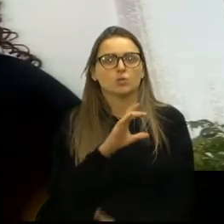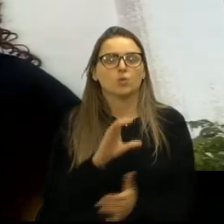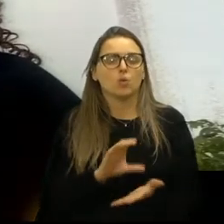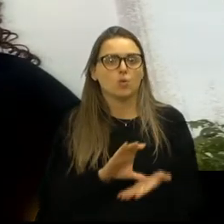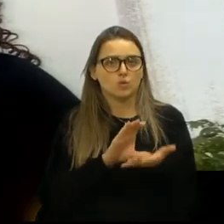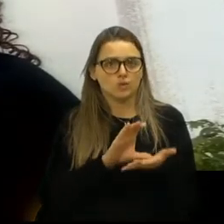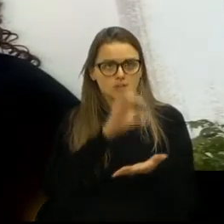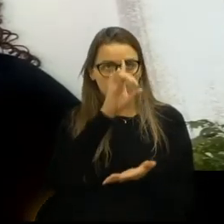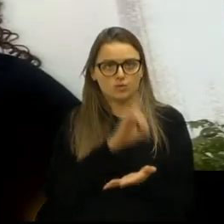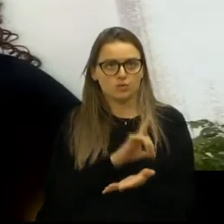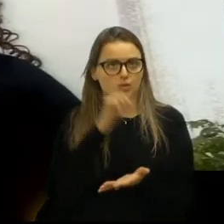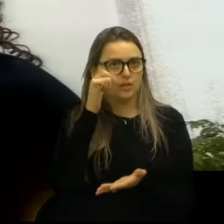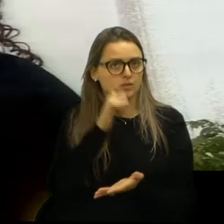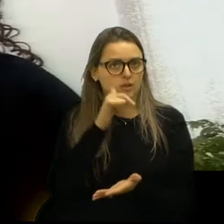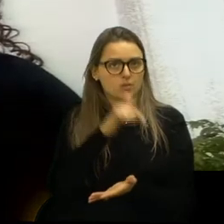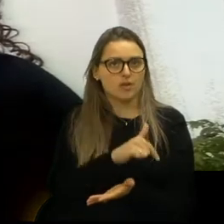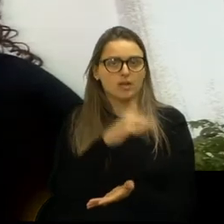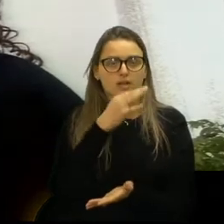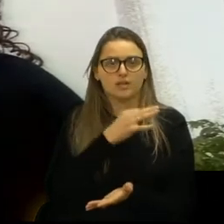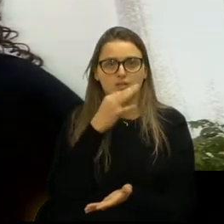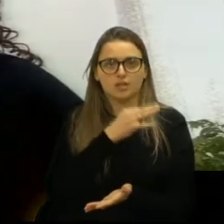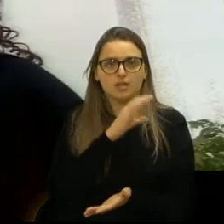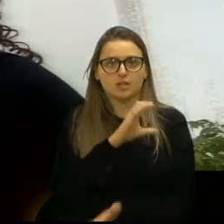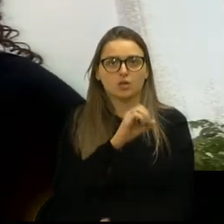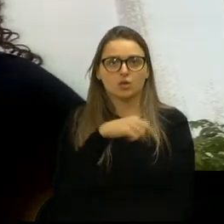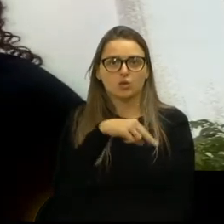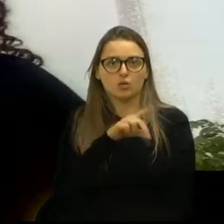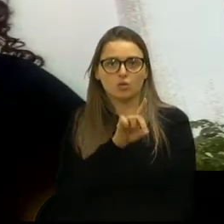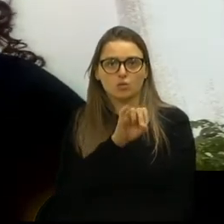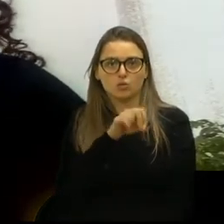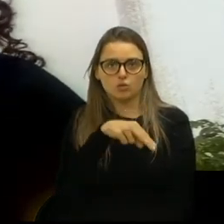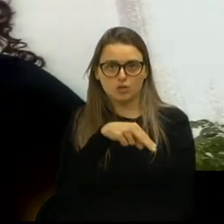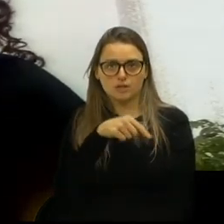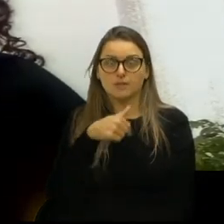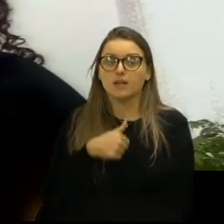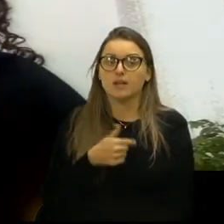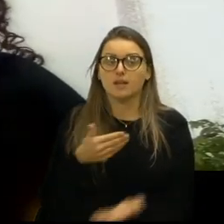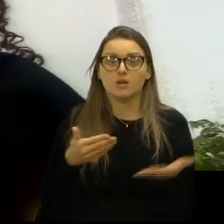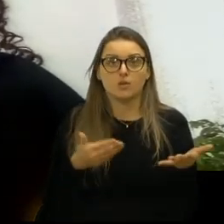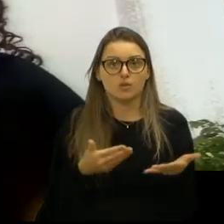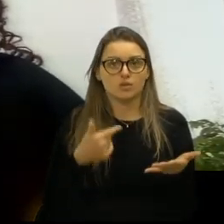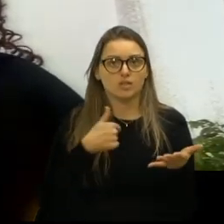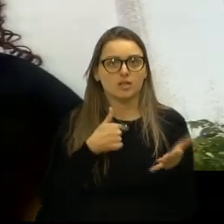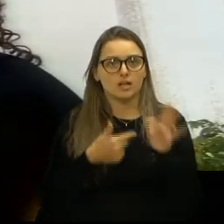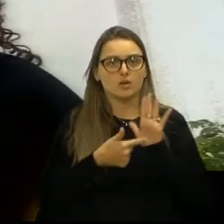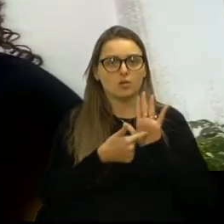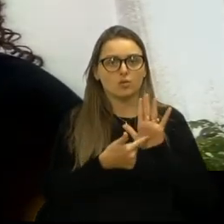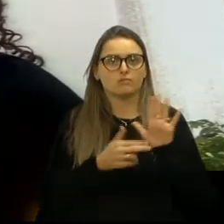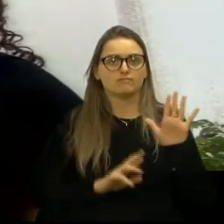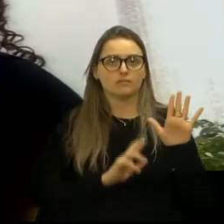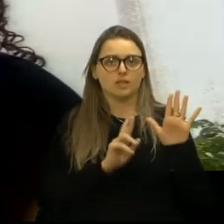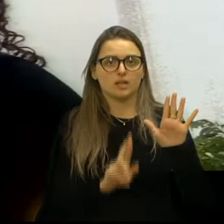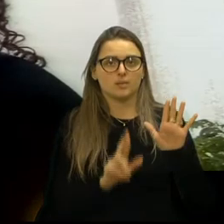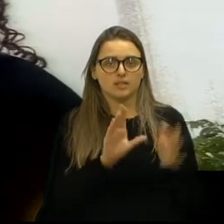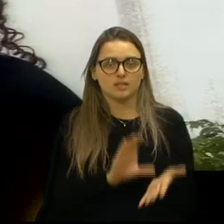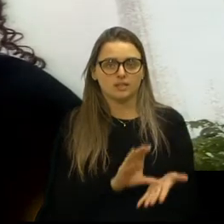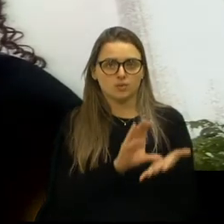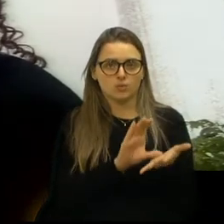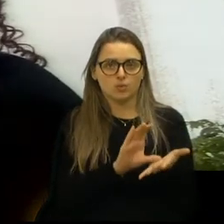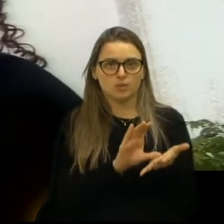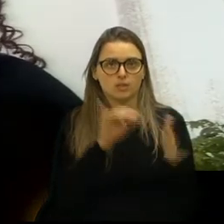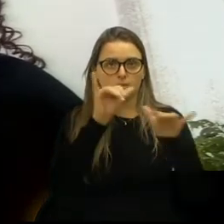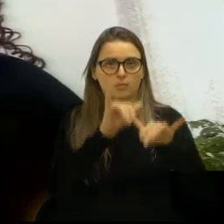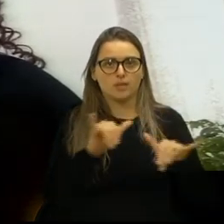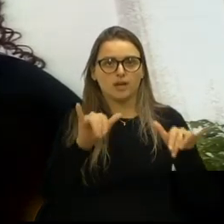Mulher, aqui de Caxias do Sul, o CONDI. E, nesta ocasião, estou aqui representando este conselho para o